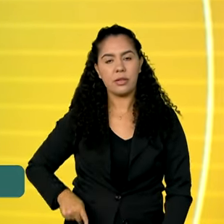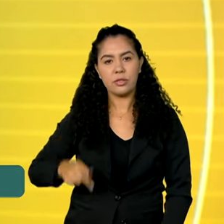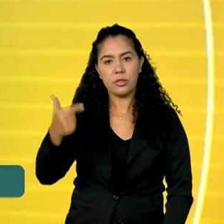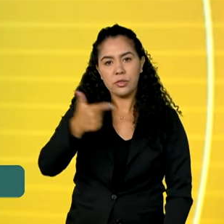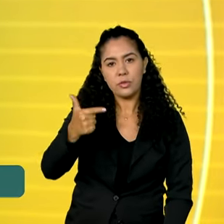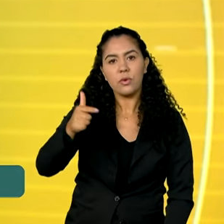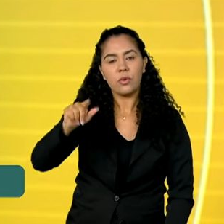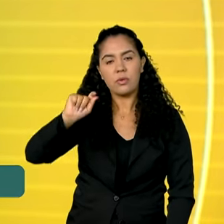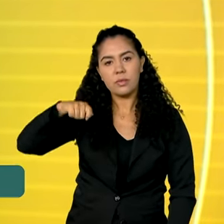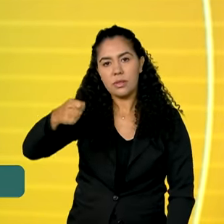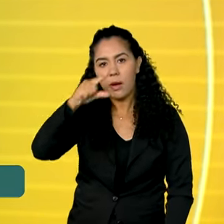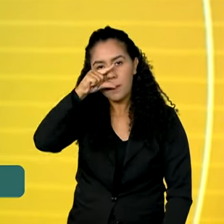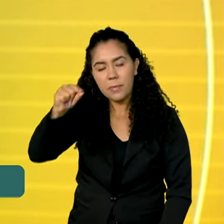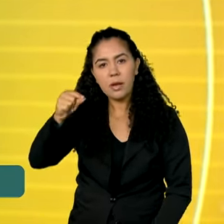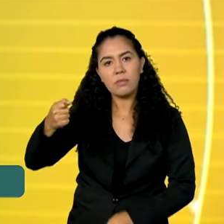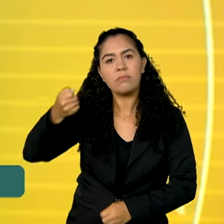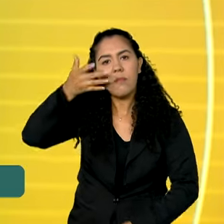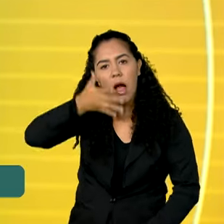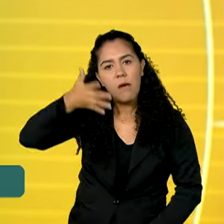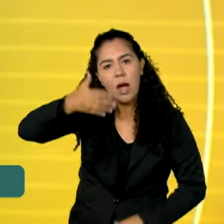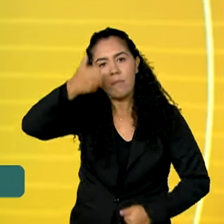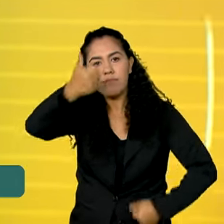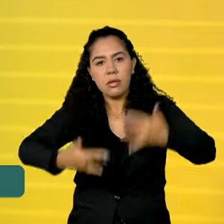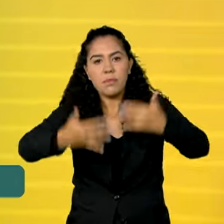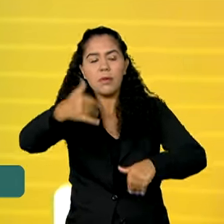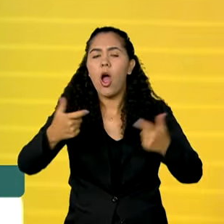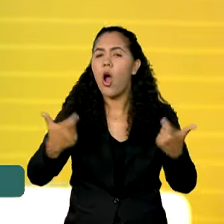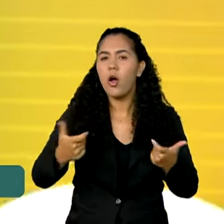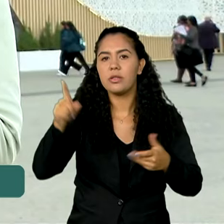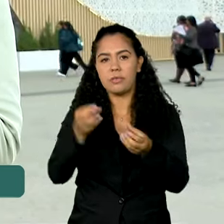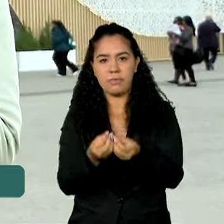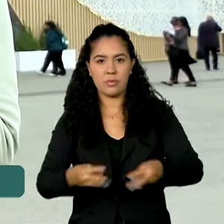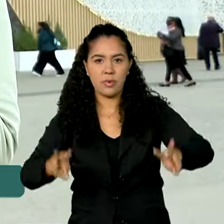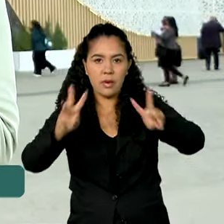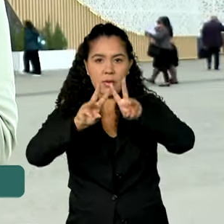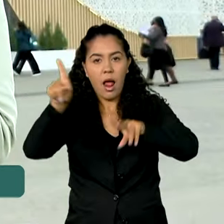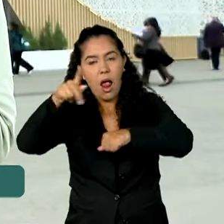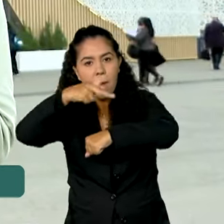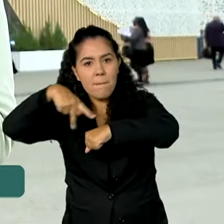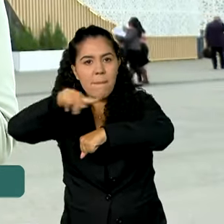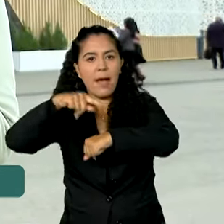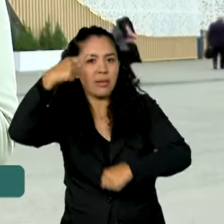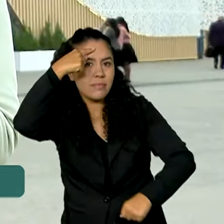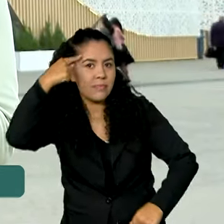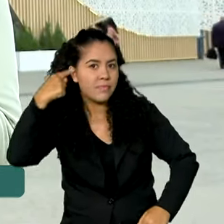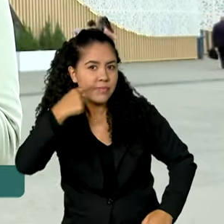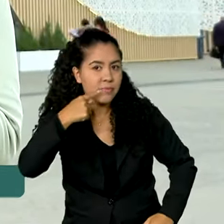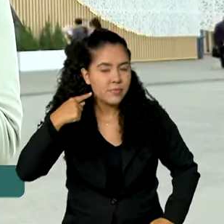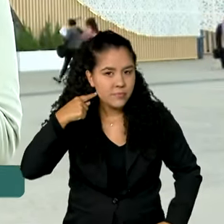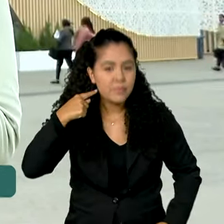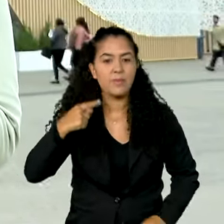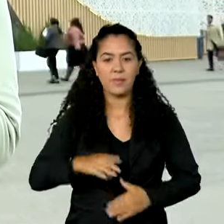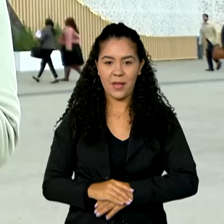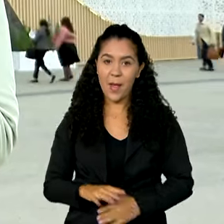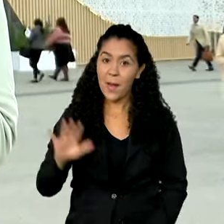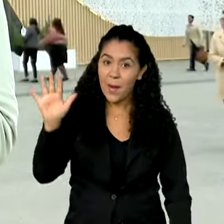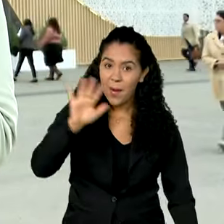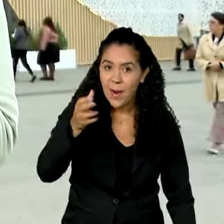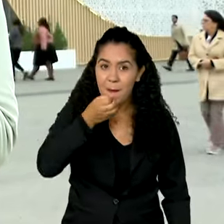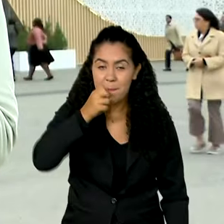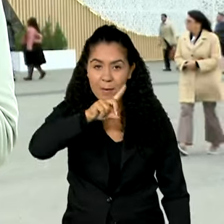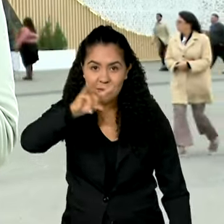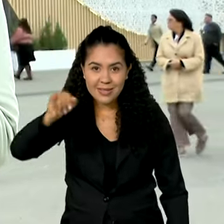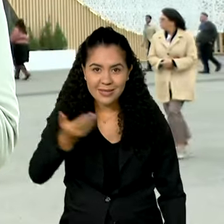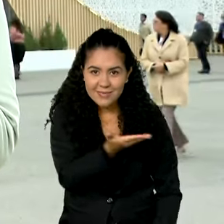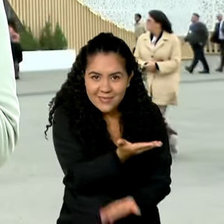Conferência do Clima da ONU, a COP29, no Azerbaijão. Olá, bom dia e um bom dia a todos